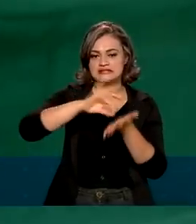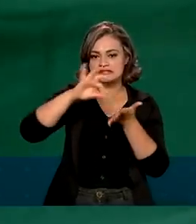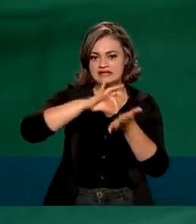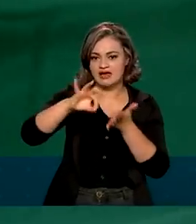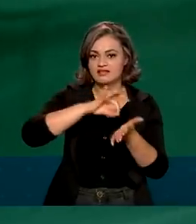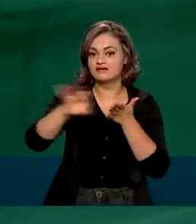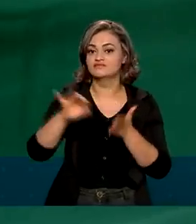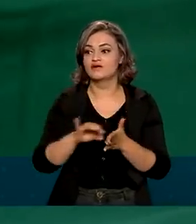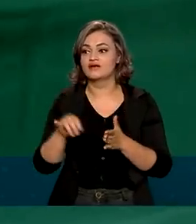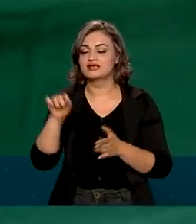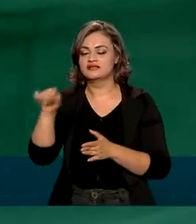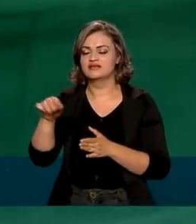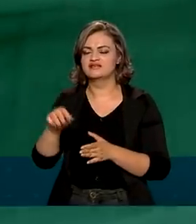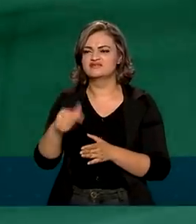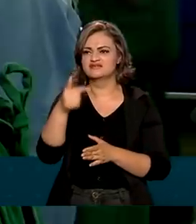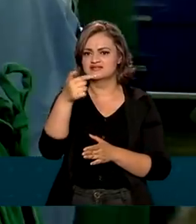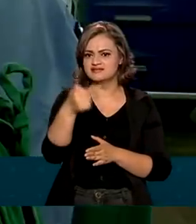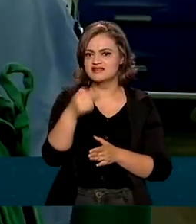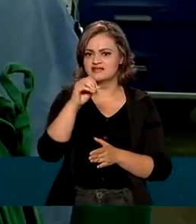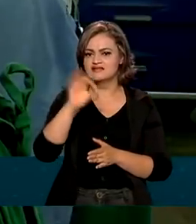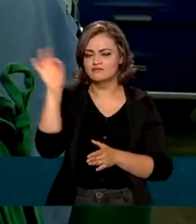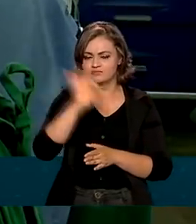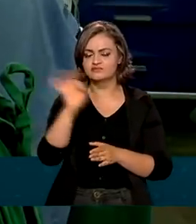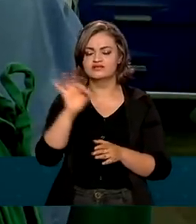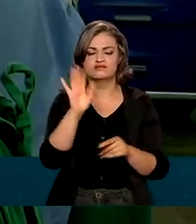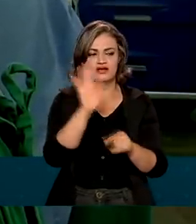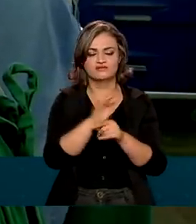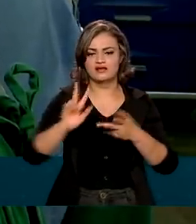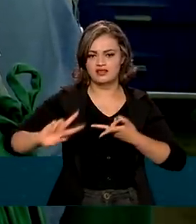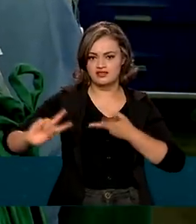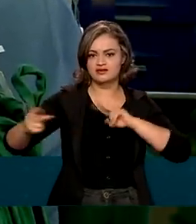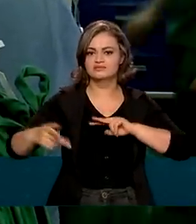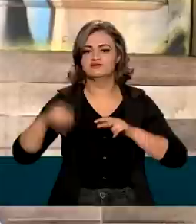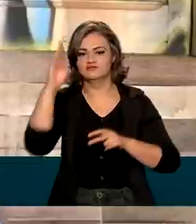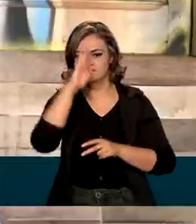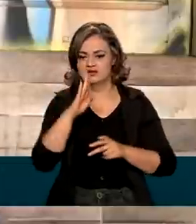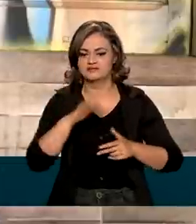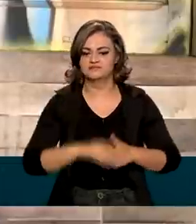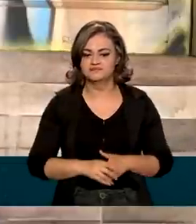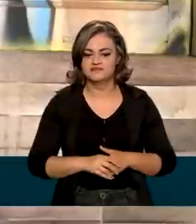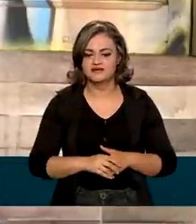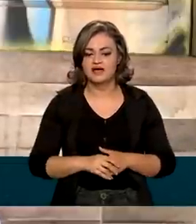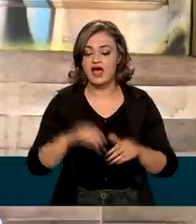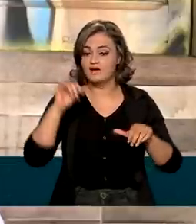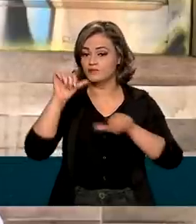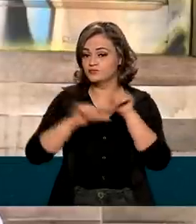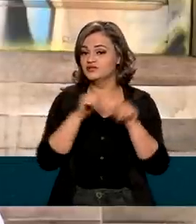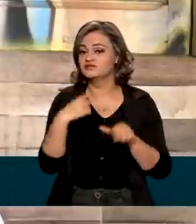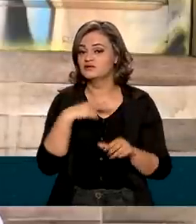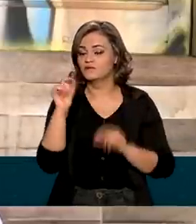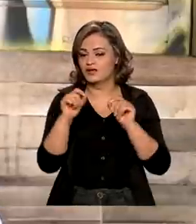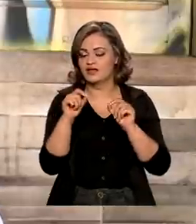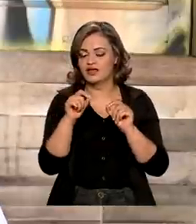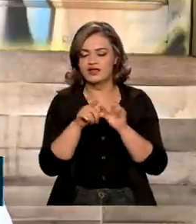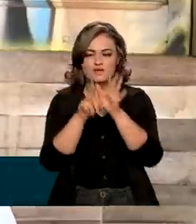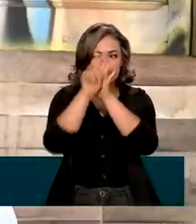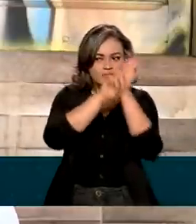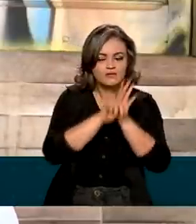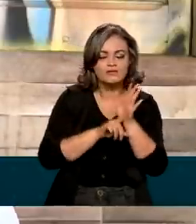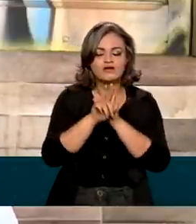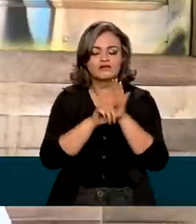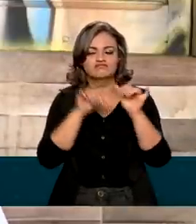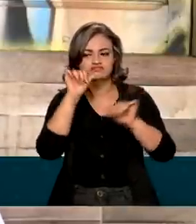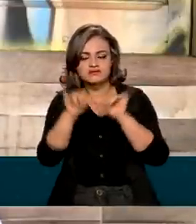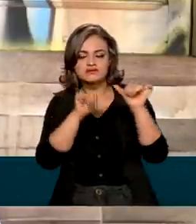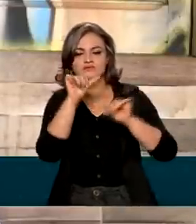e atende 70% dos transplantes de medula óssea realizados no Brasil. Entre as mudanças está a revisão de procedimentos que